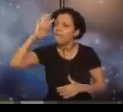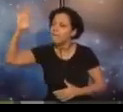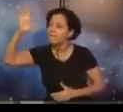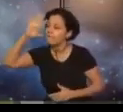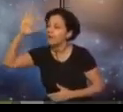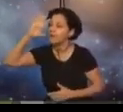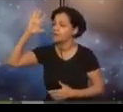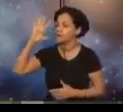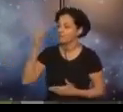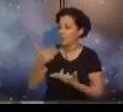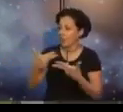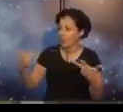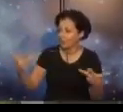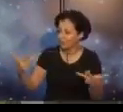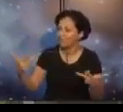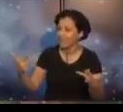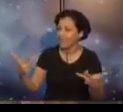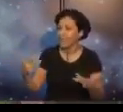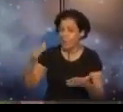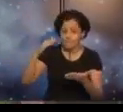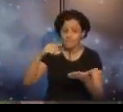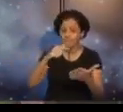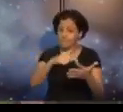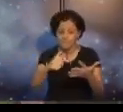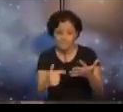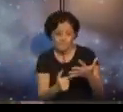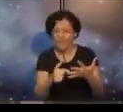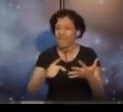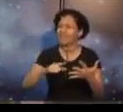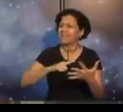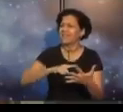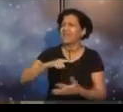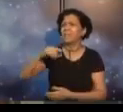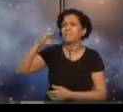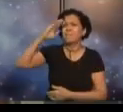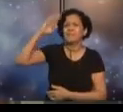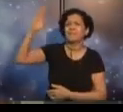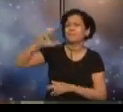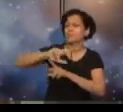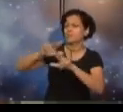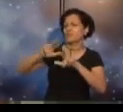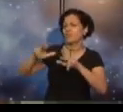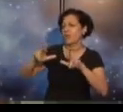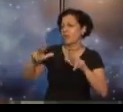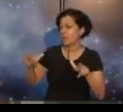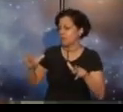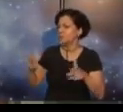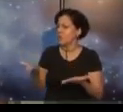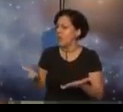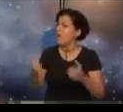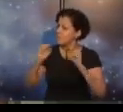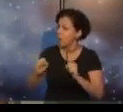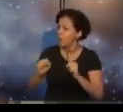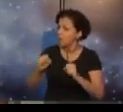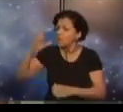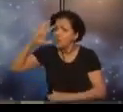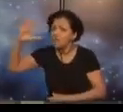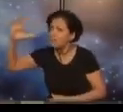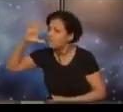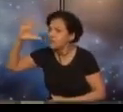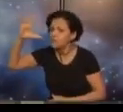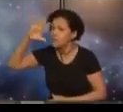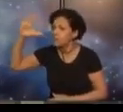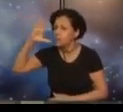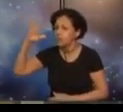nenhum dos princípios que compõem o Espiritismo, mais de 150 anos depois da obra ser publicada, uma ciência e viver